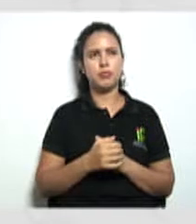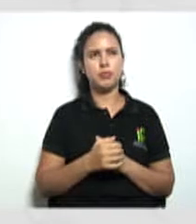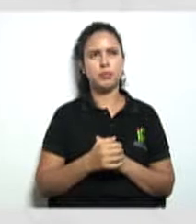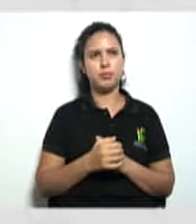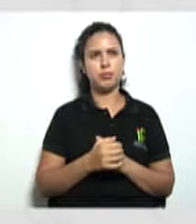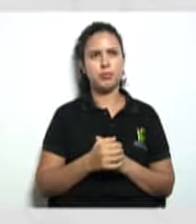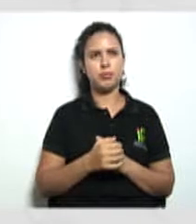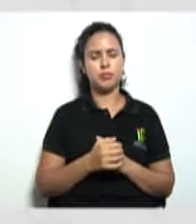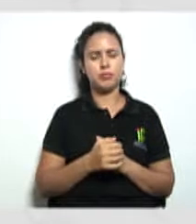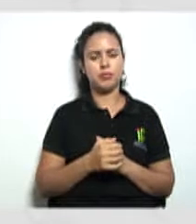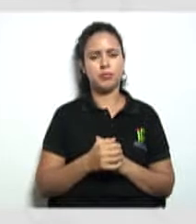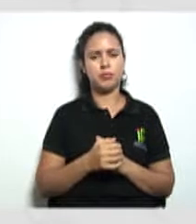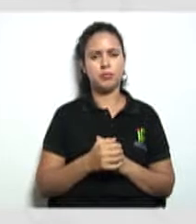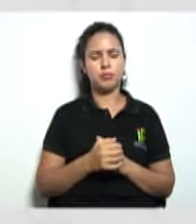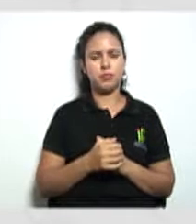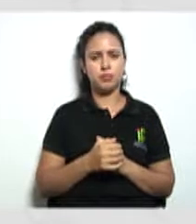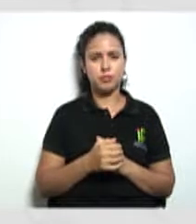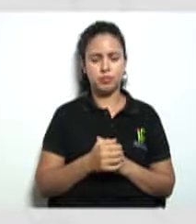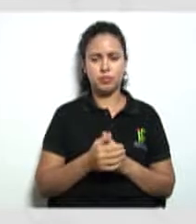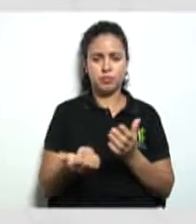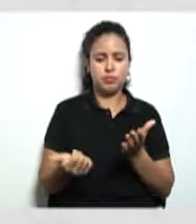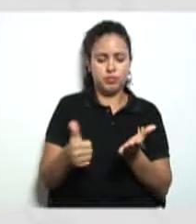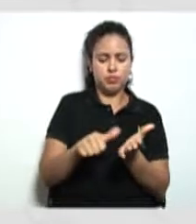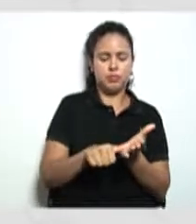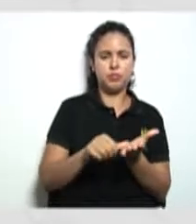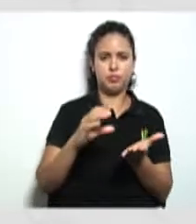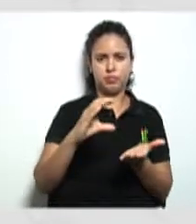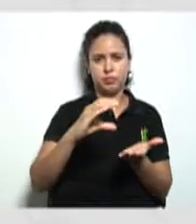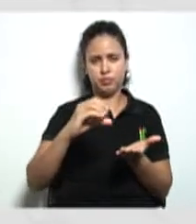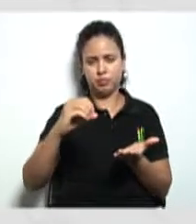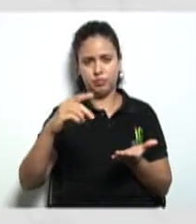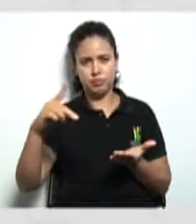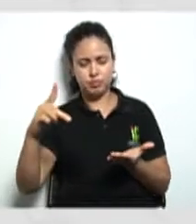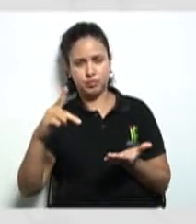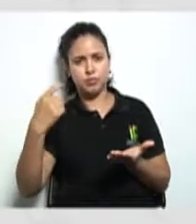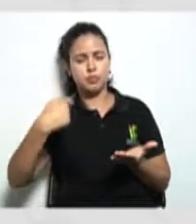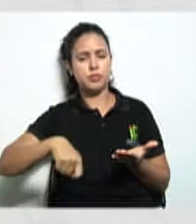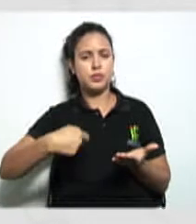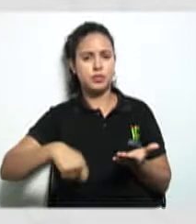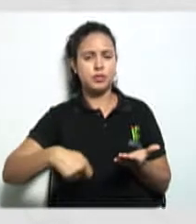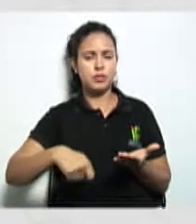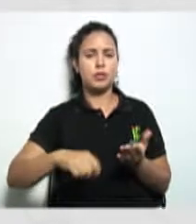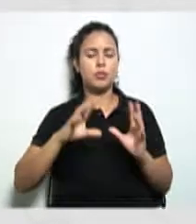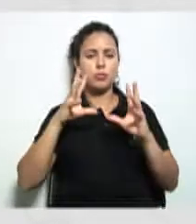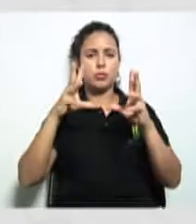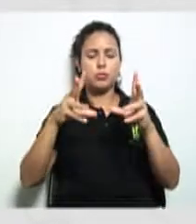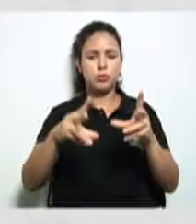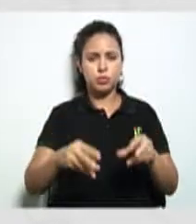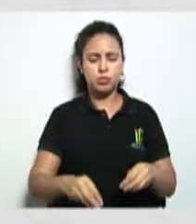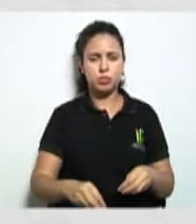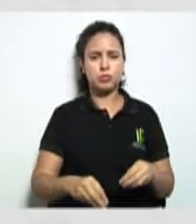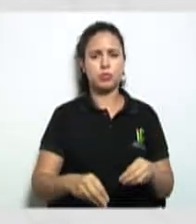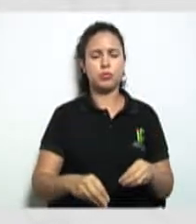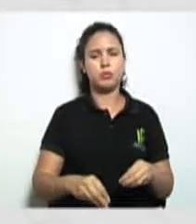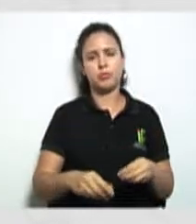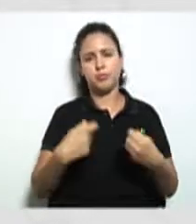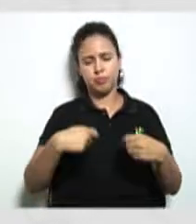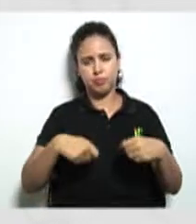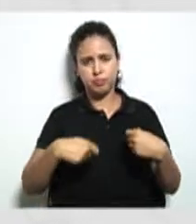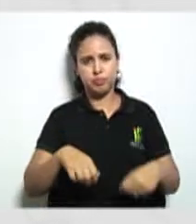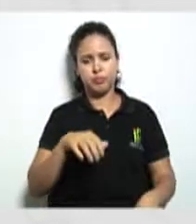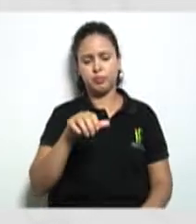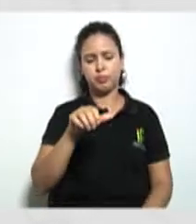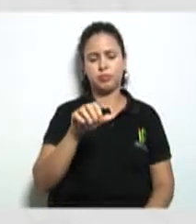Para participar da cooperativa é necessário que seja o quê? Todos os cooperados estejam aptos